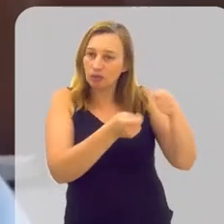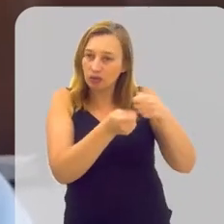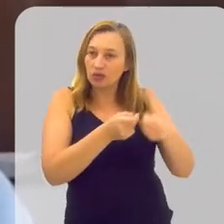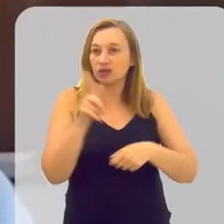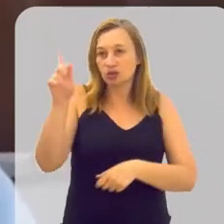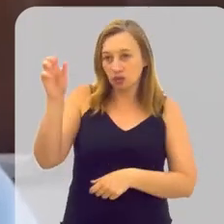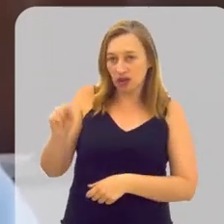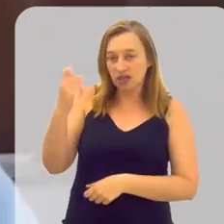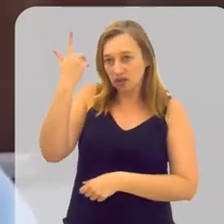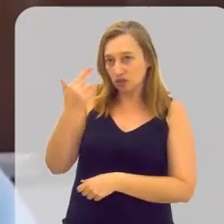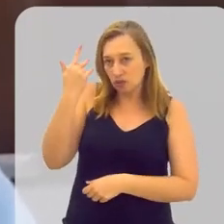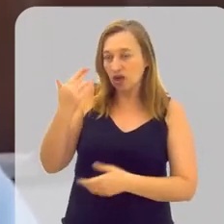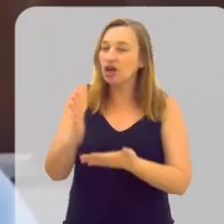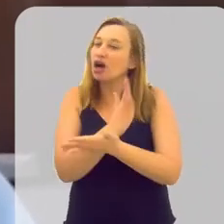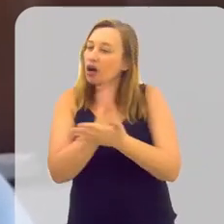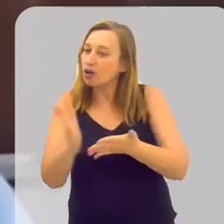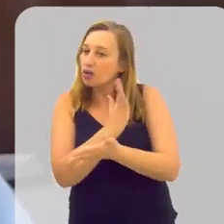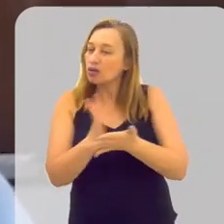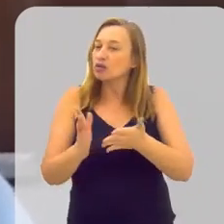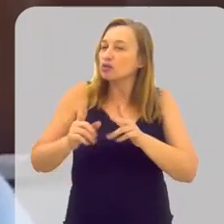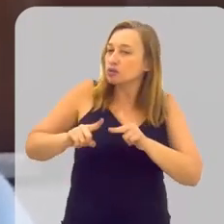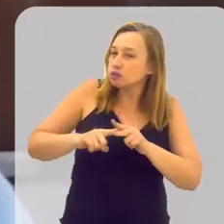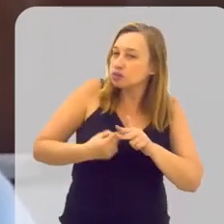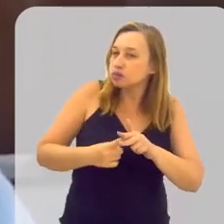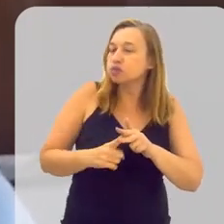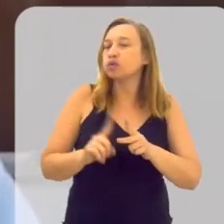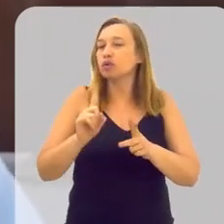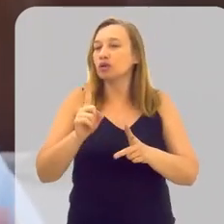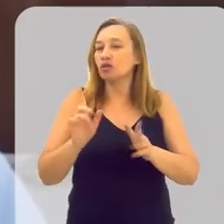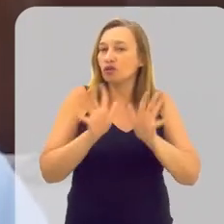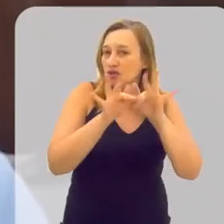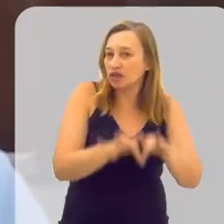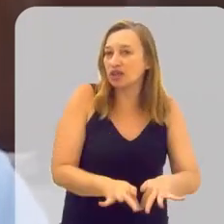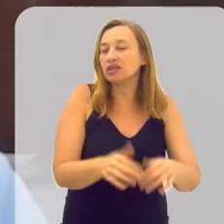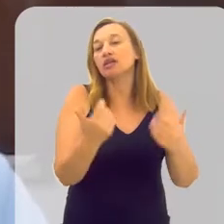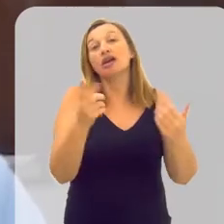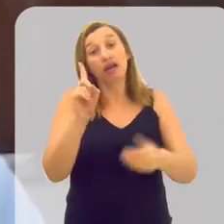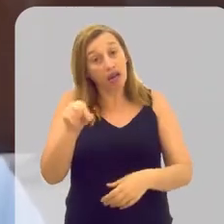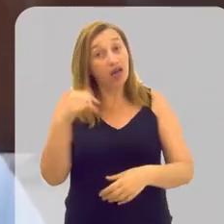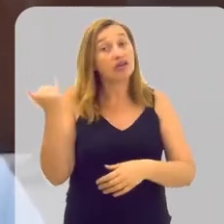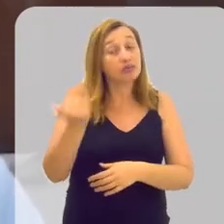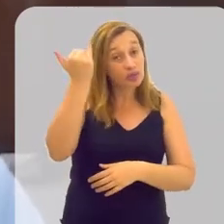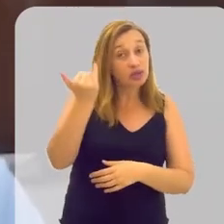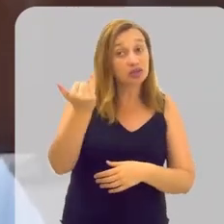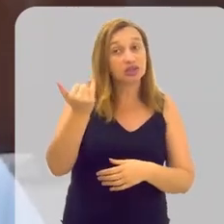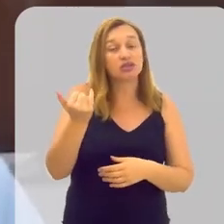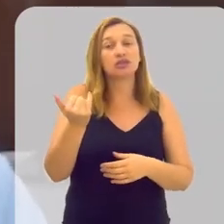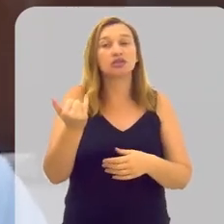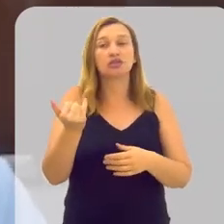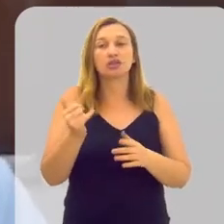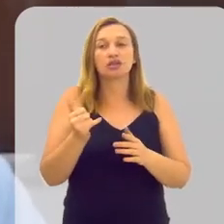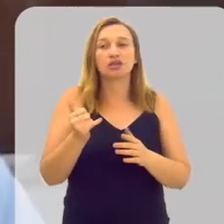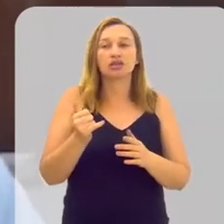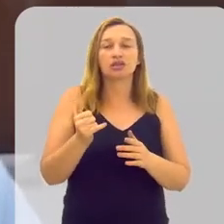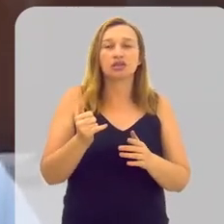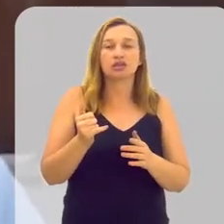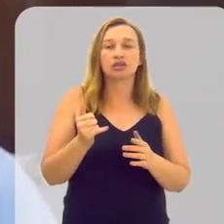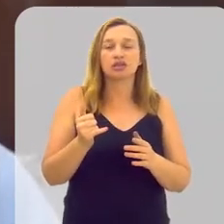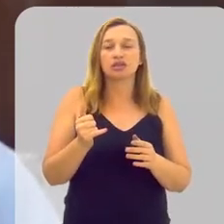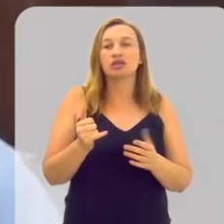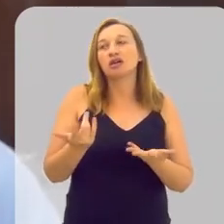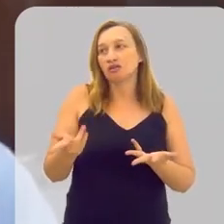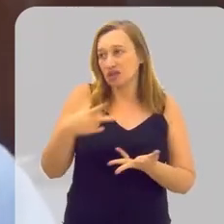regulamentação do gás natural, algumas questões de revisão tarifária que ainda não foram finalizadas, que é importante a gente ter amarrado,